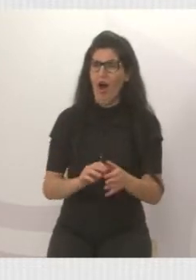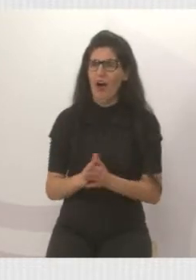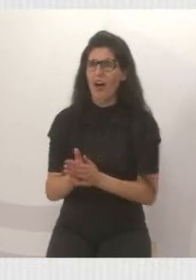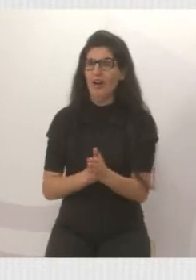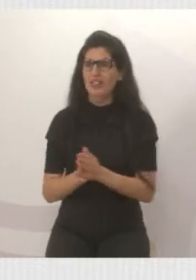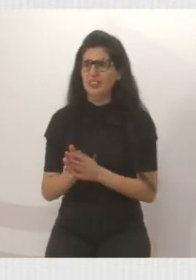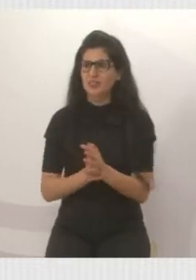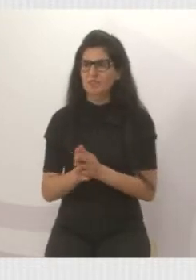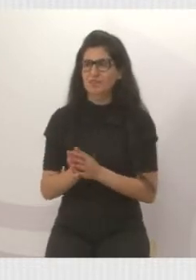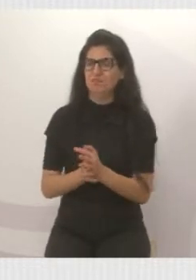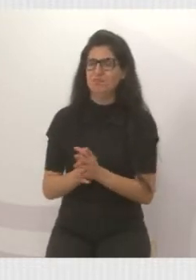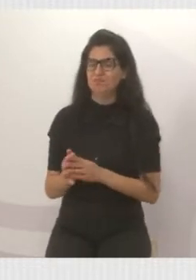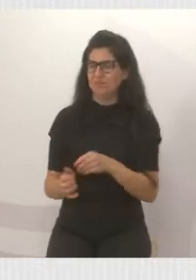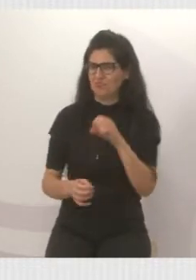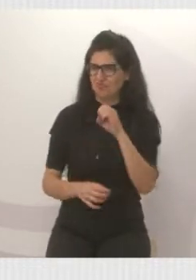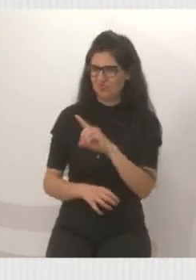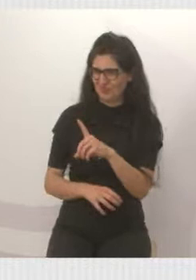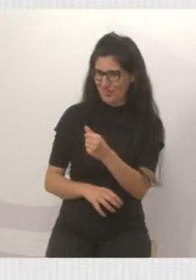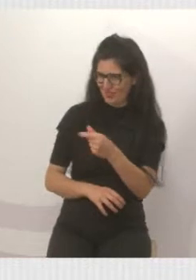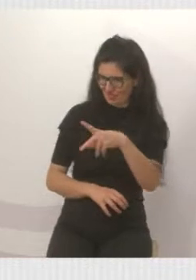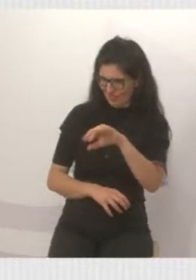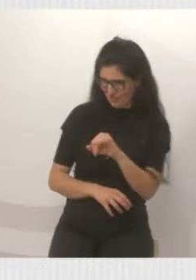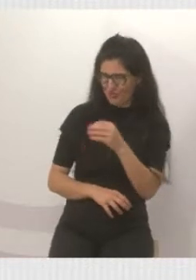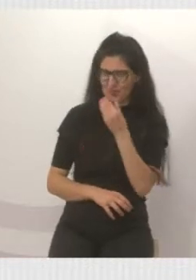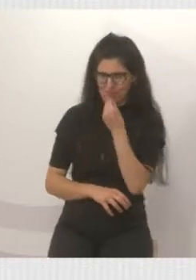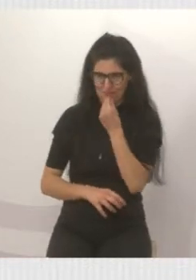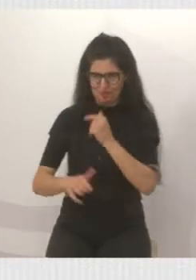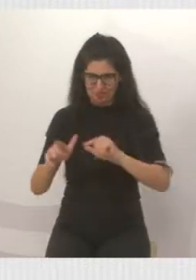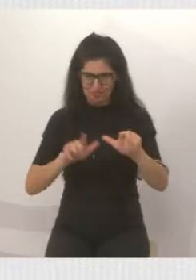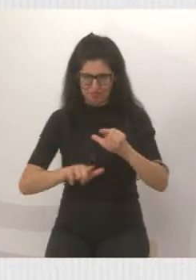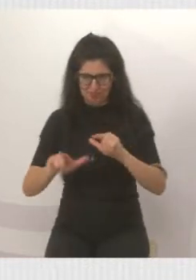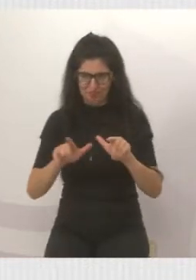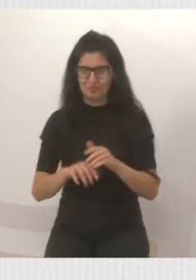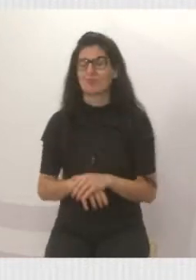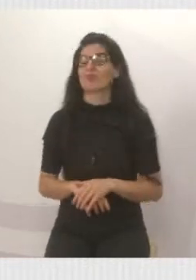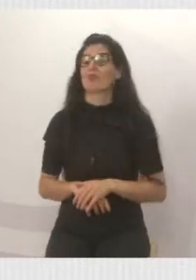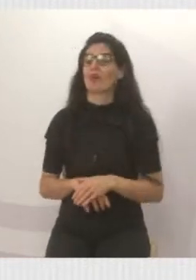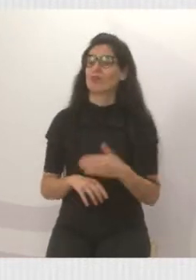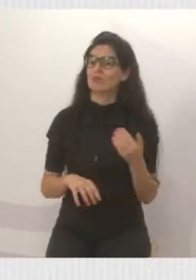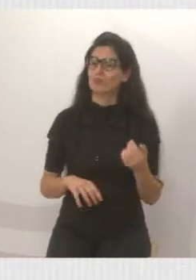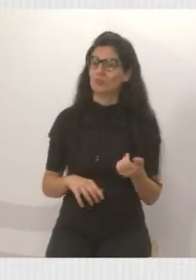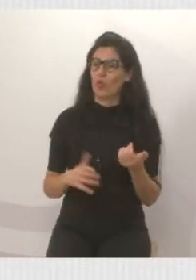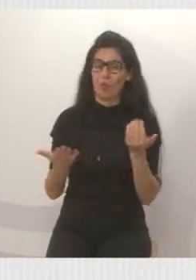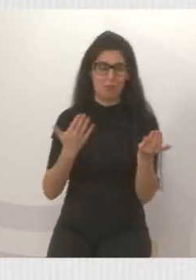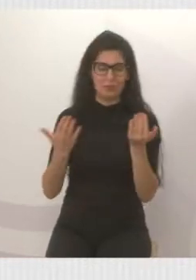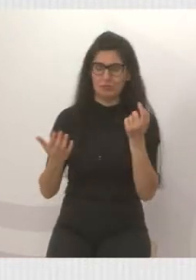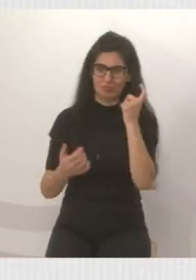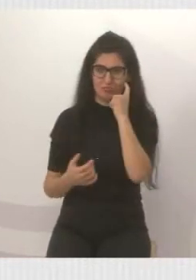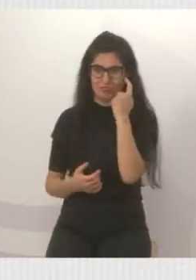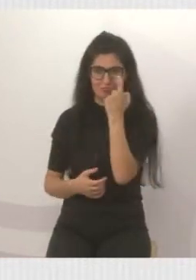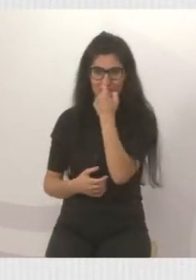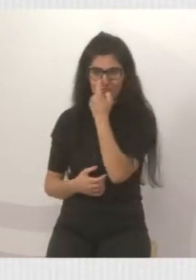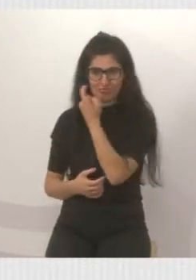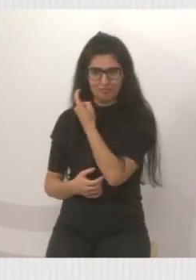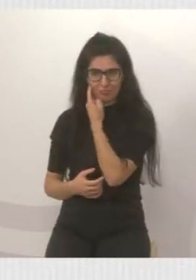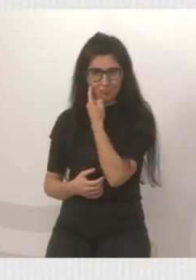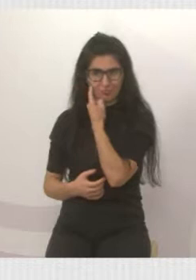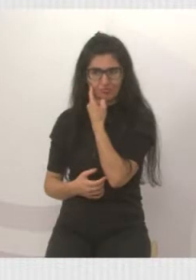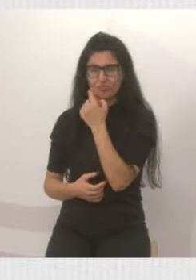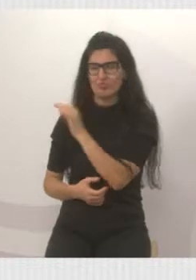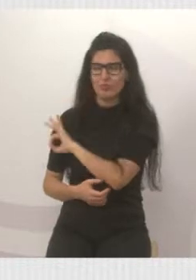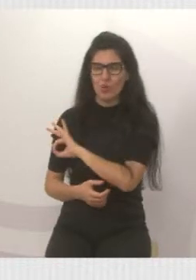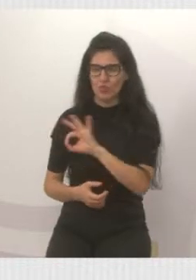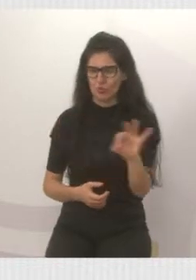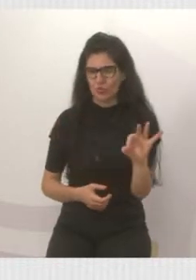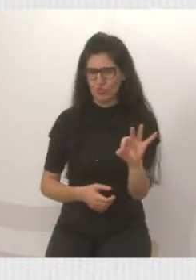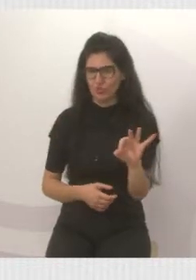Tião, na rua João Bacatini, bairro Paio Quimilua. Antes e depois. Graças a Deus, ficou ótimo o